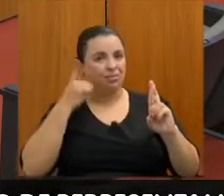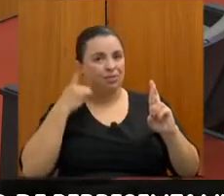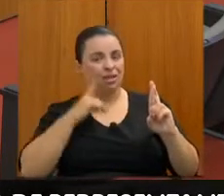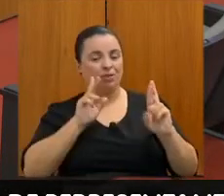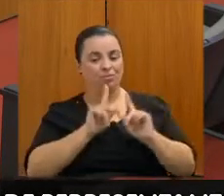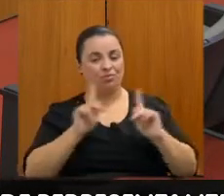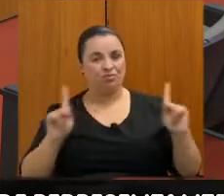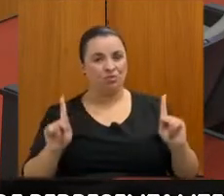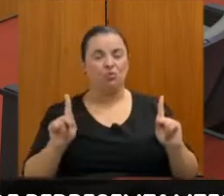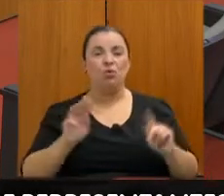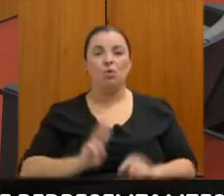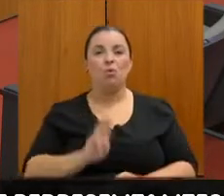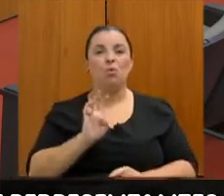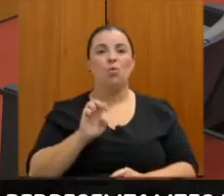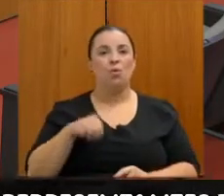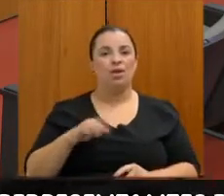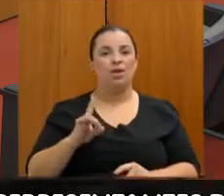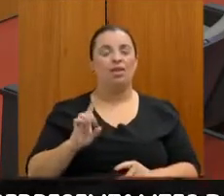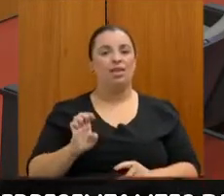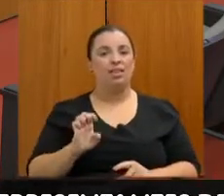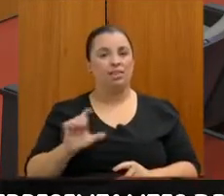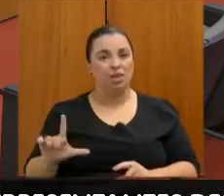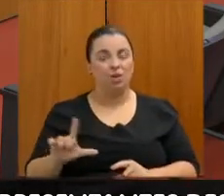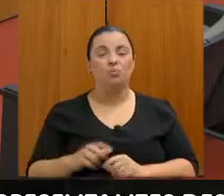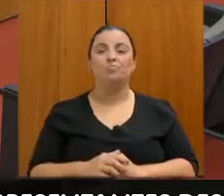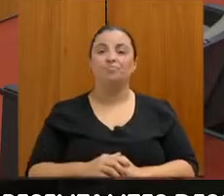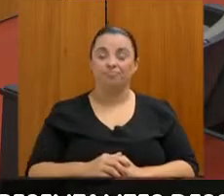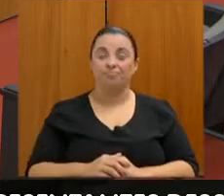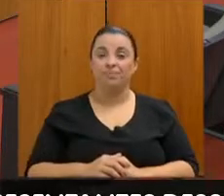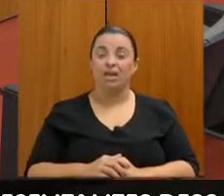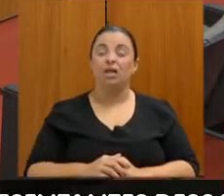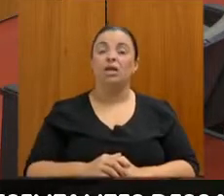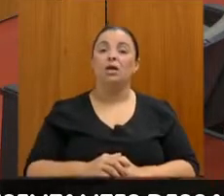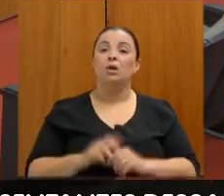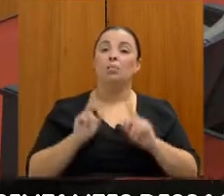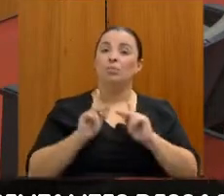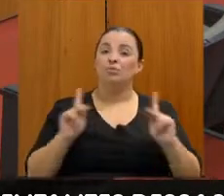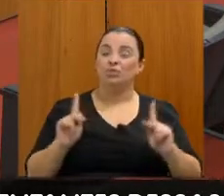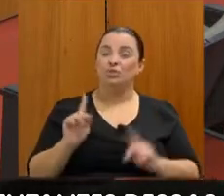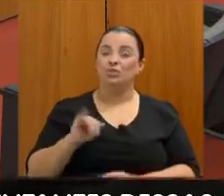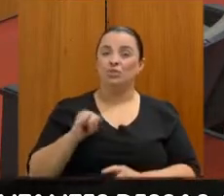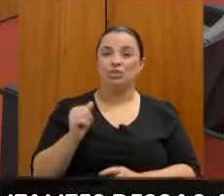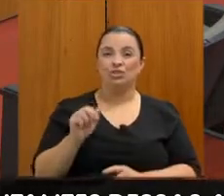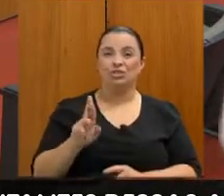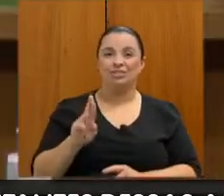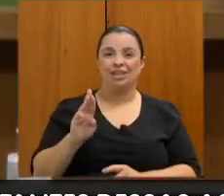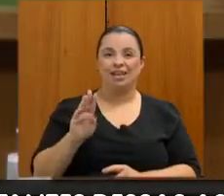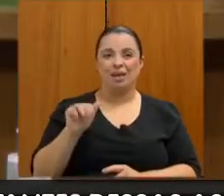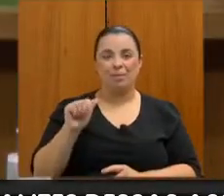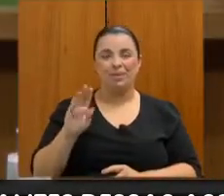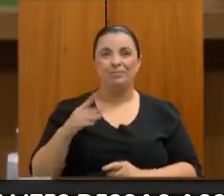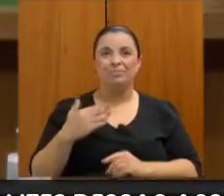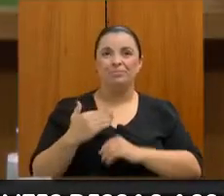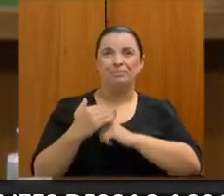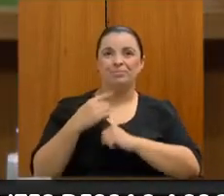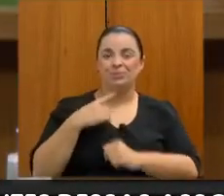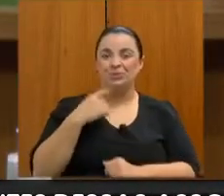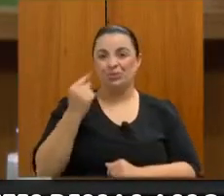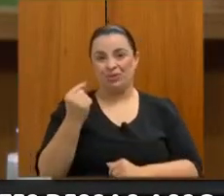Wendel. O professor Jarbas me designou a estar aqui hoje,